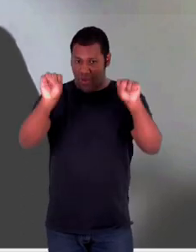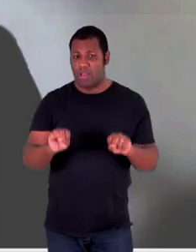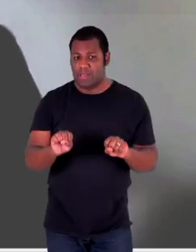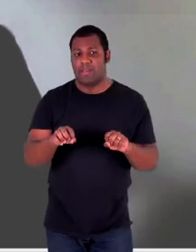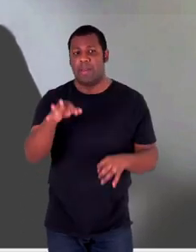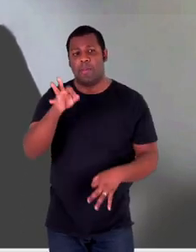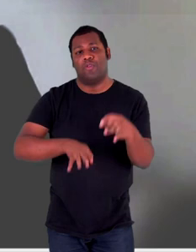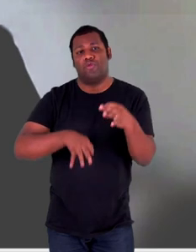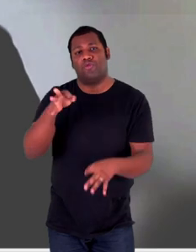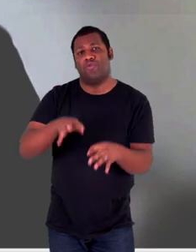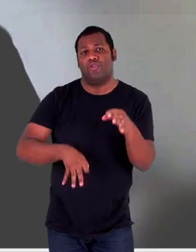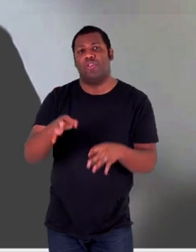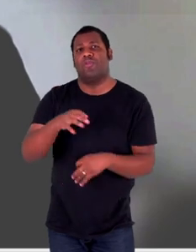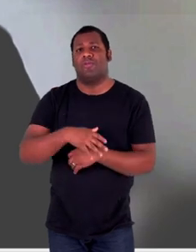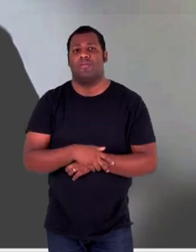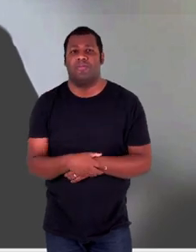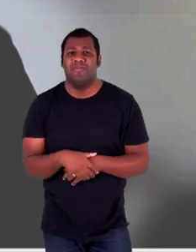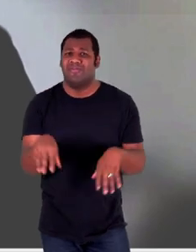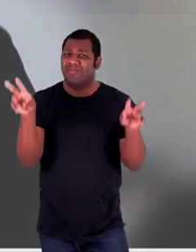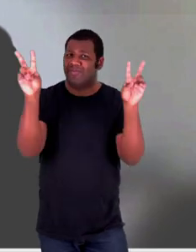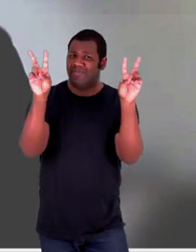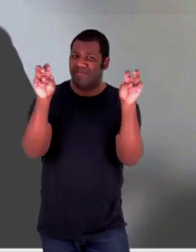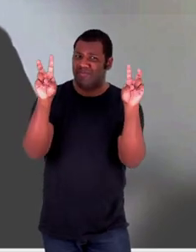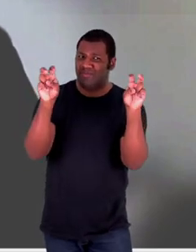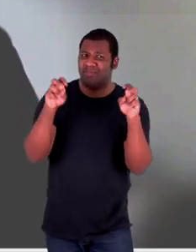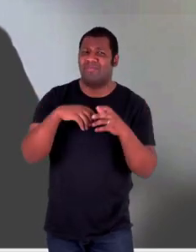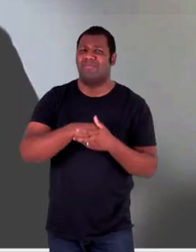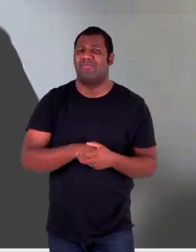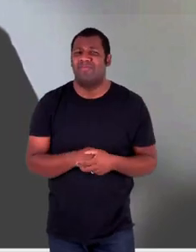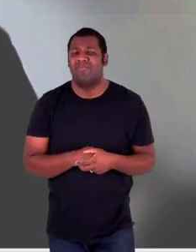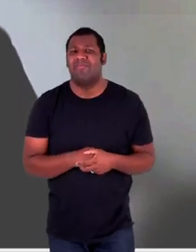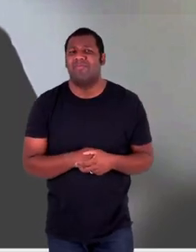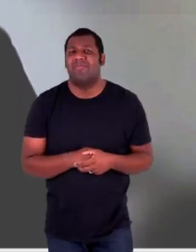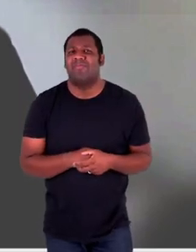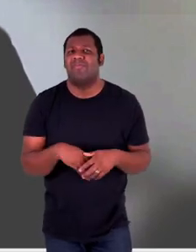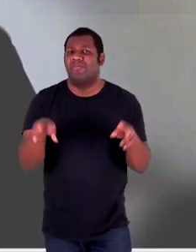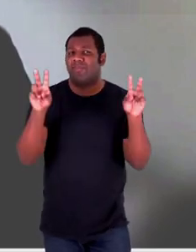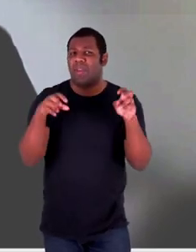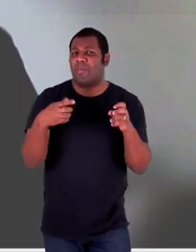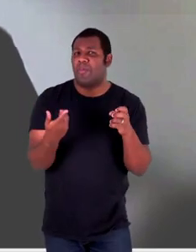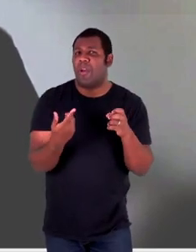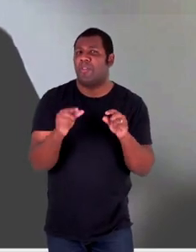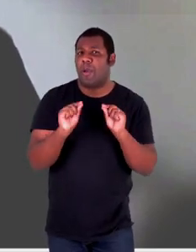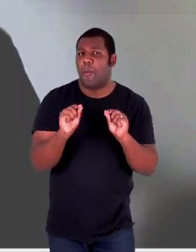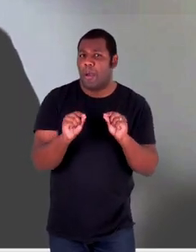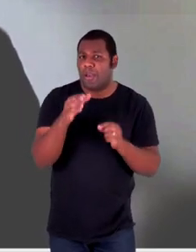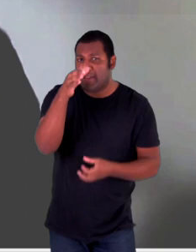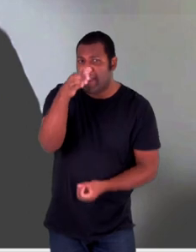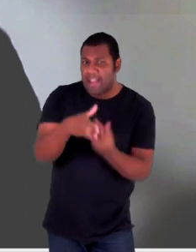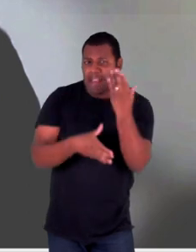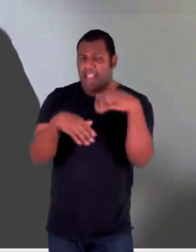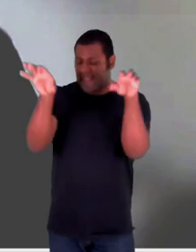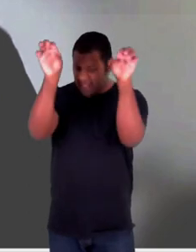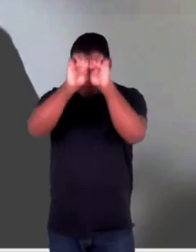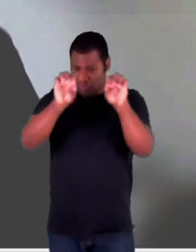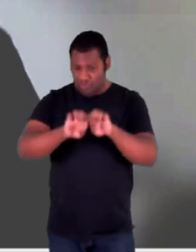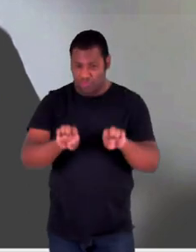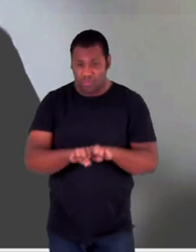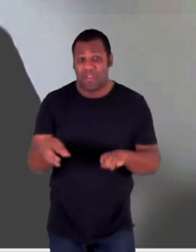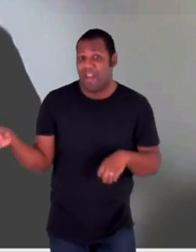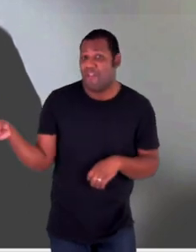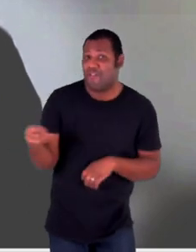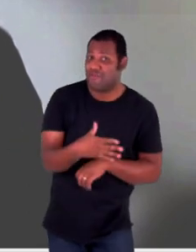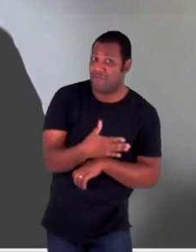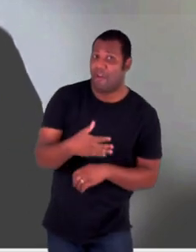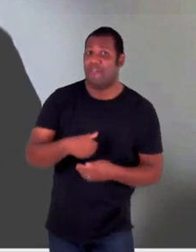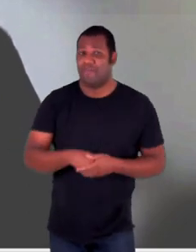A parte angustiante aqui do tema é que nós estamos falando de uma criação de uma estrutura relativamente recente e, claro,